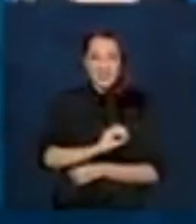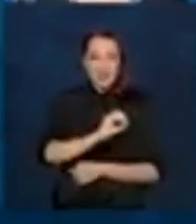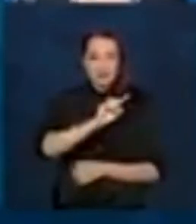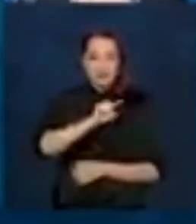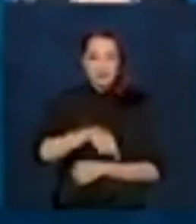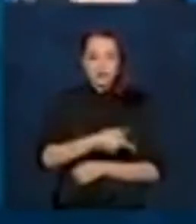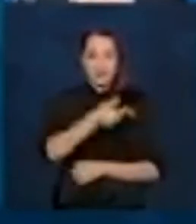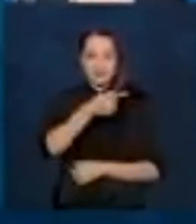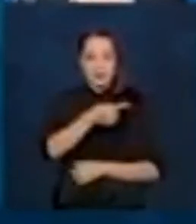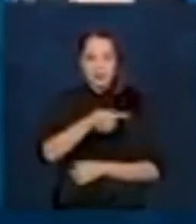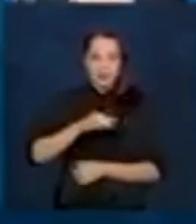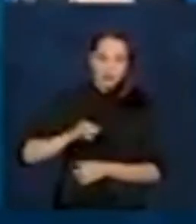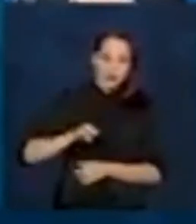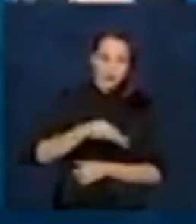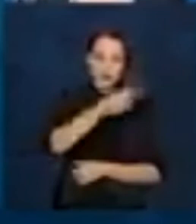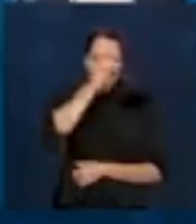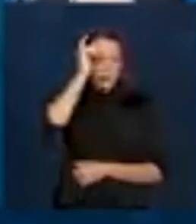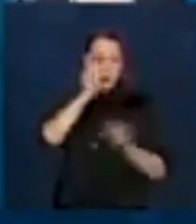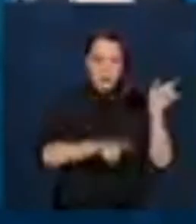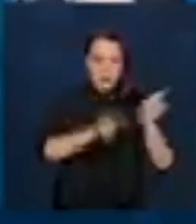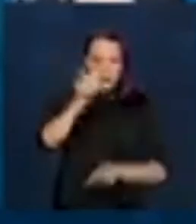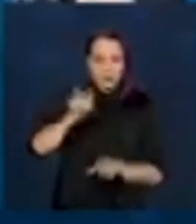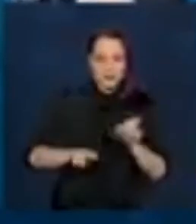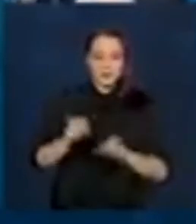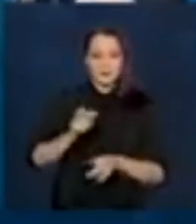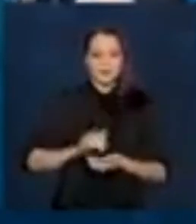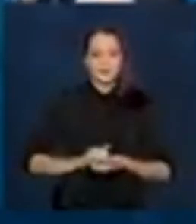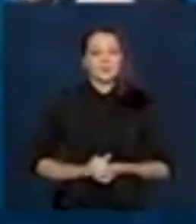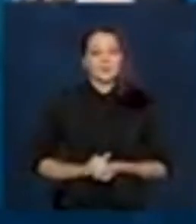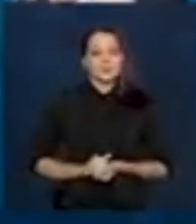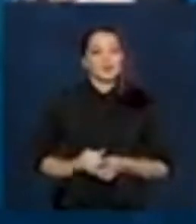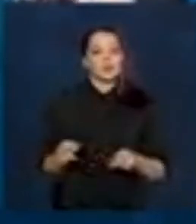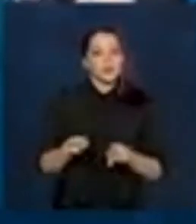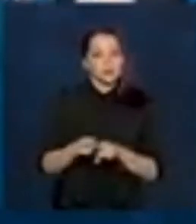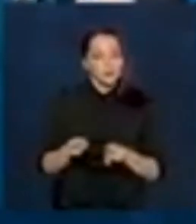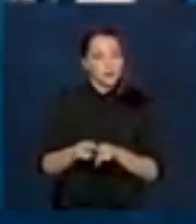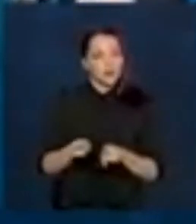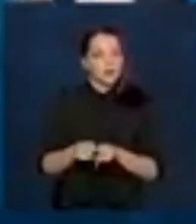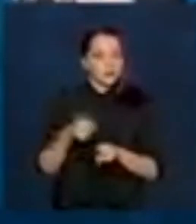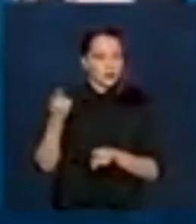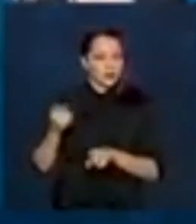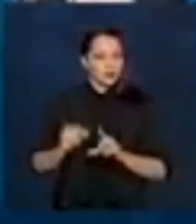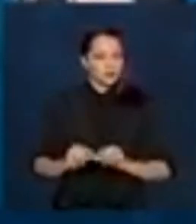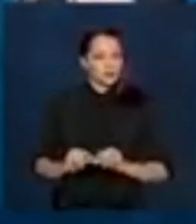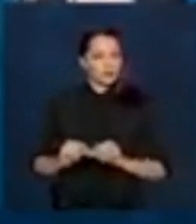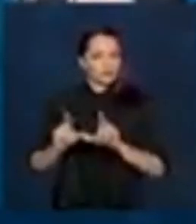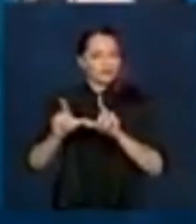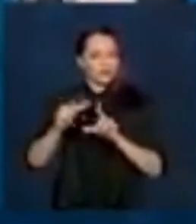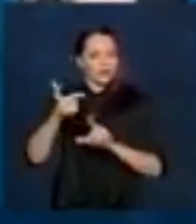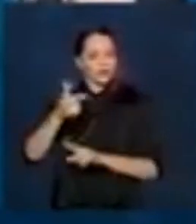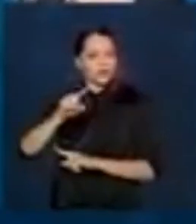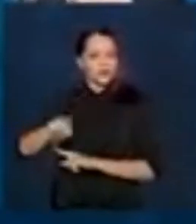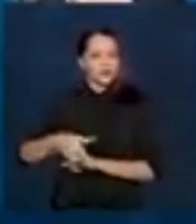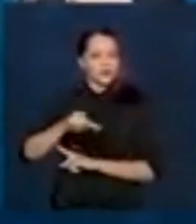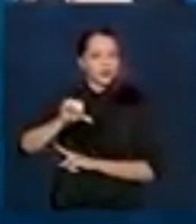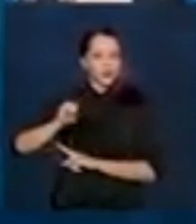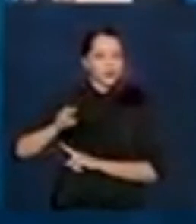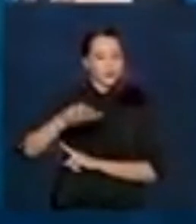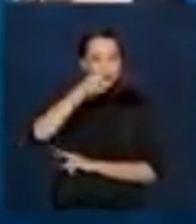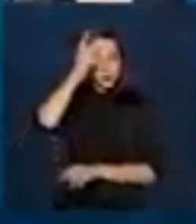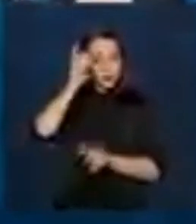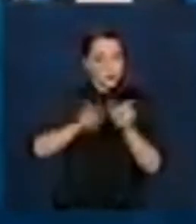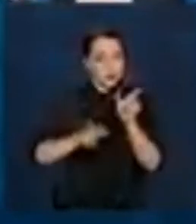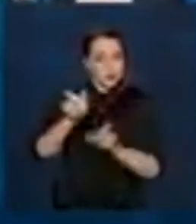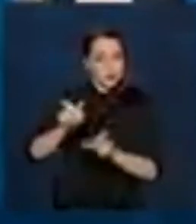milhão de pessoas e, ao mesmo tempo, aumentando para 2,9 milhões de